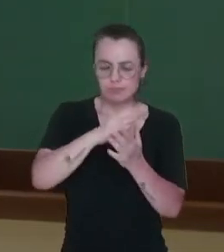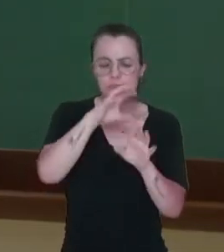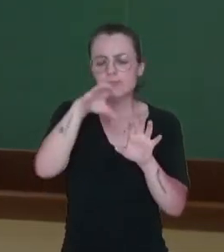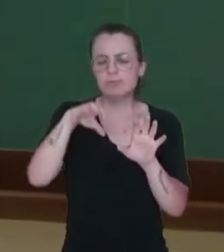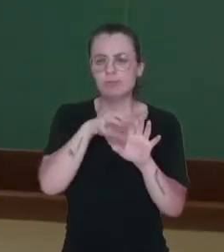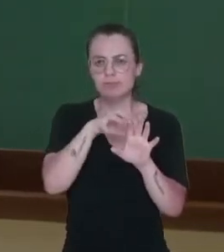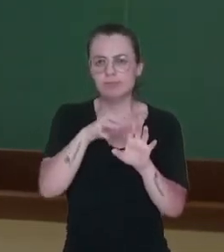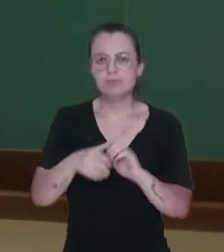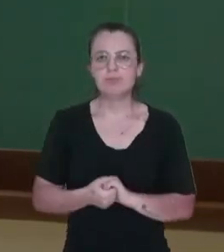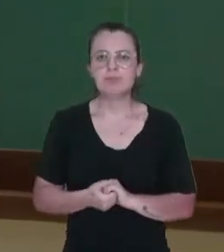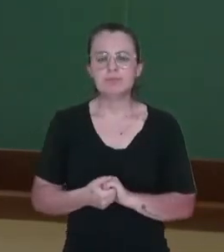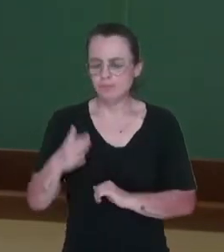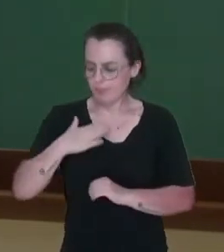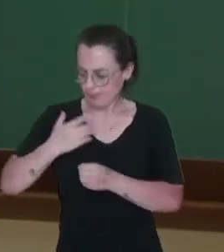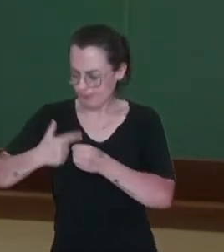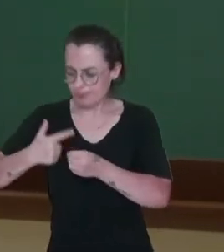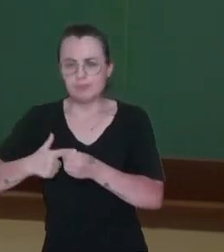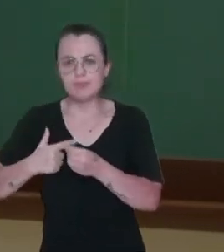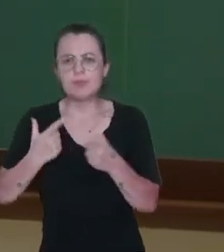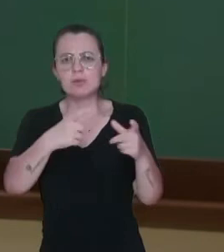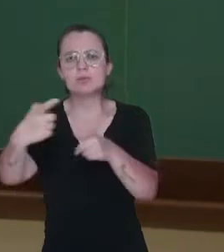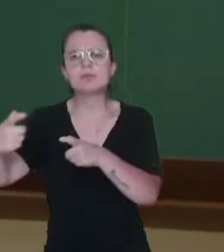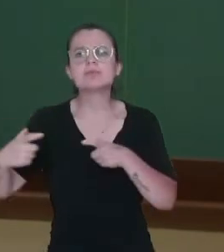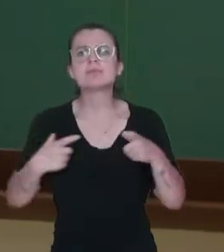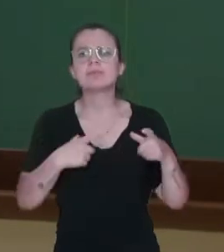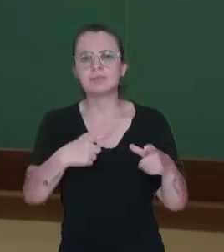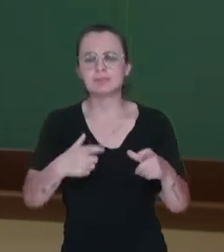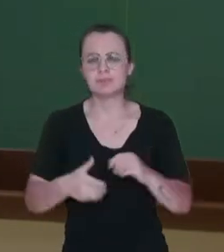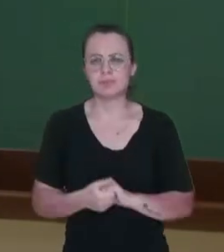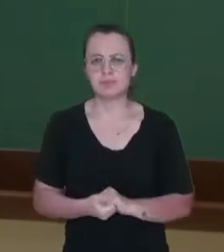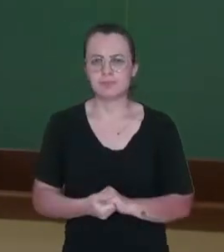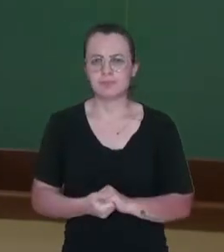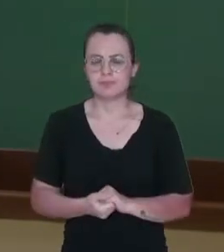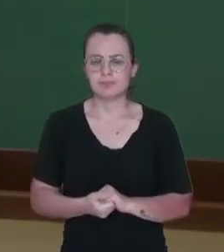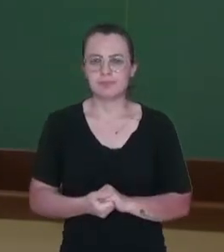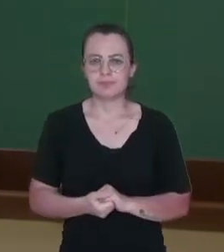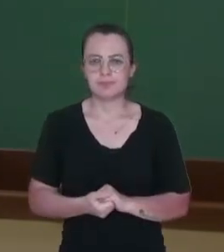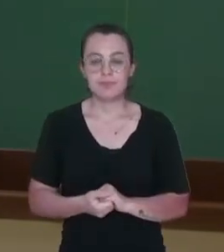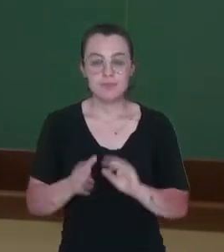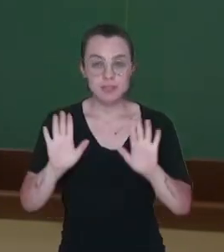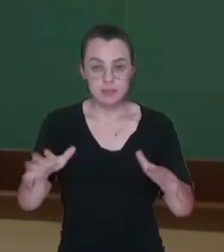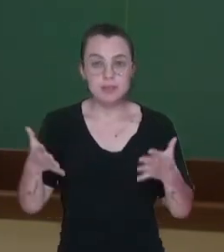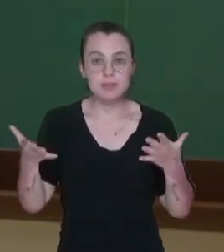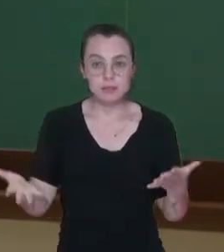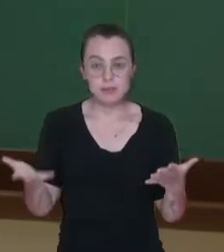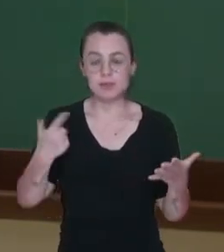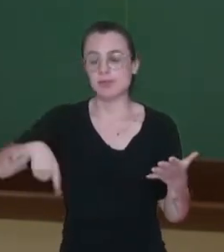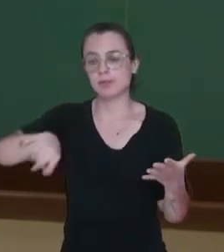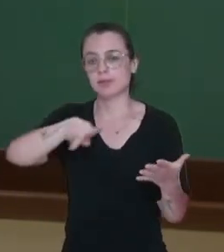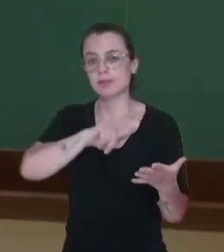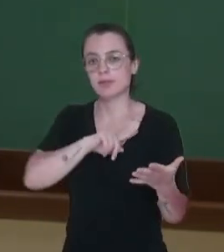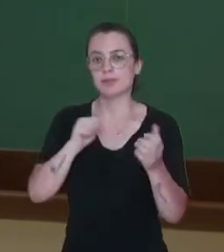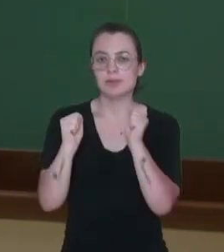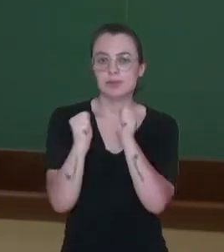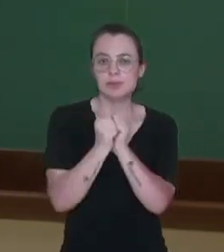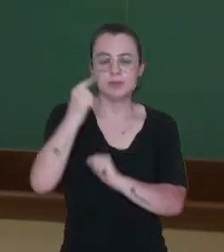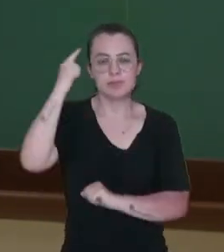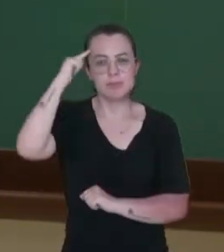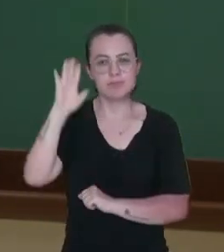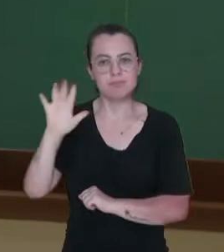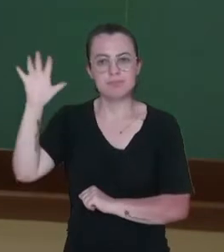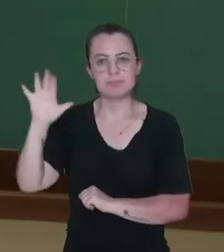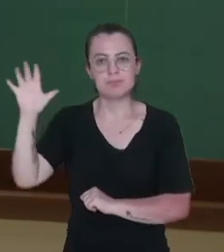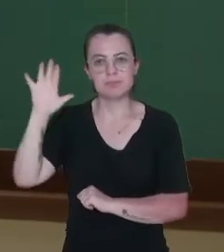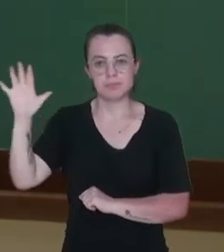qual delas o meu município pertence, o teu município pertence? Então vamos pensar juntos nessas características